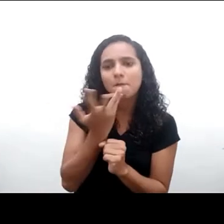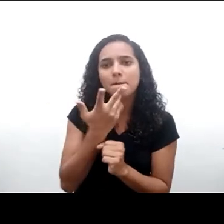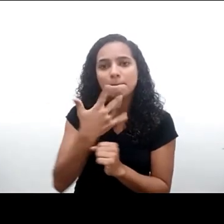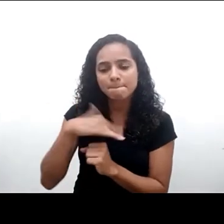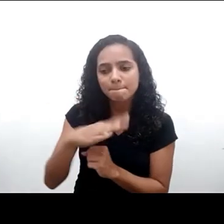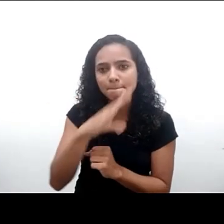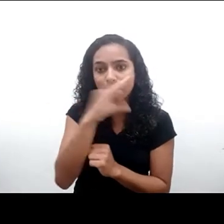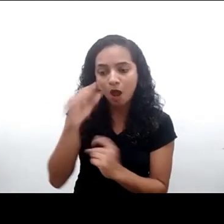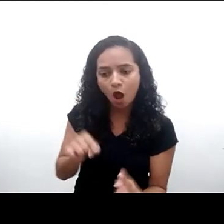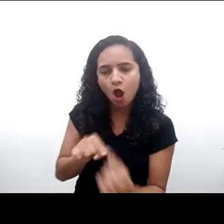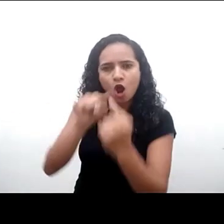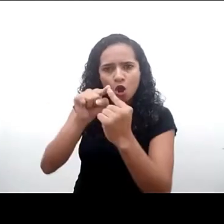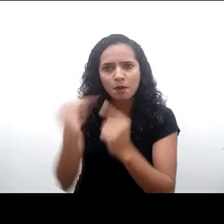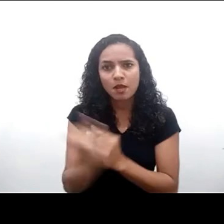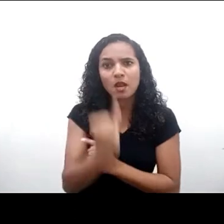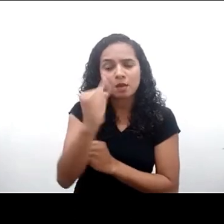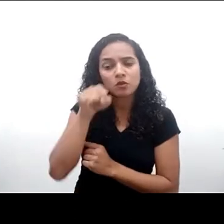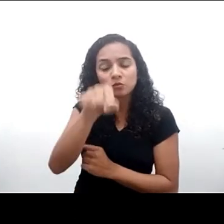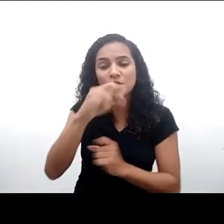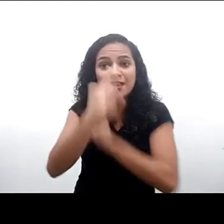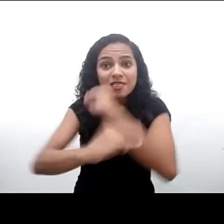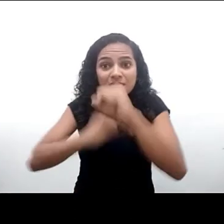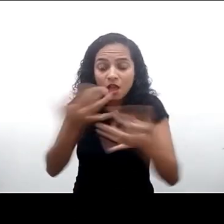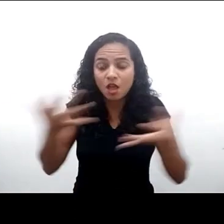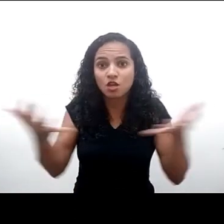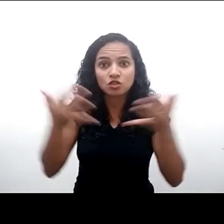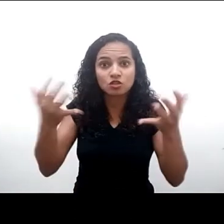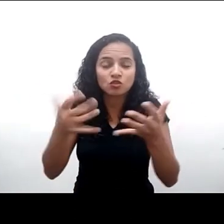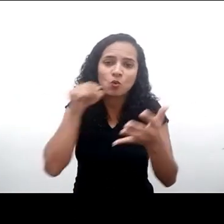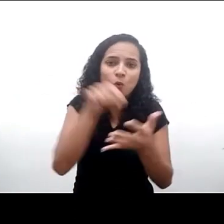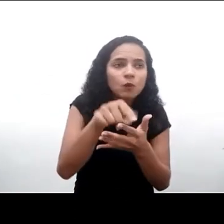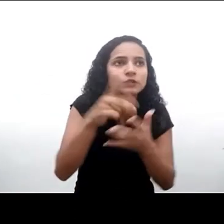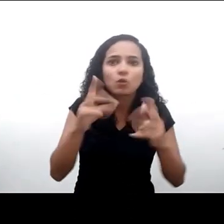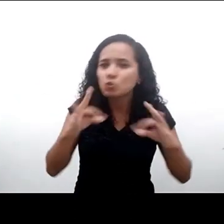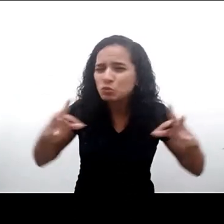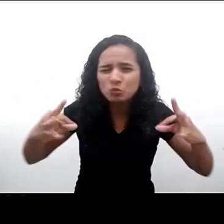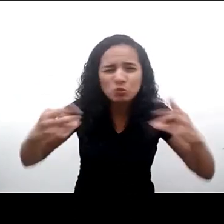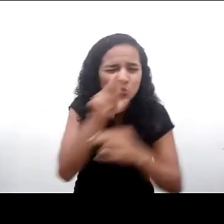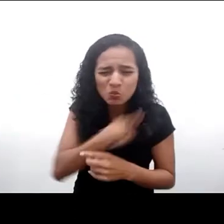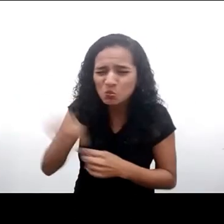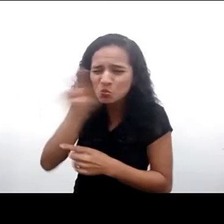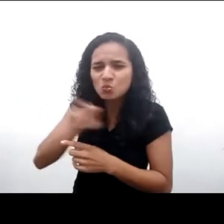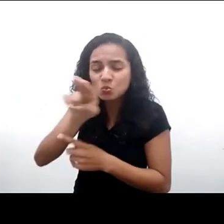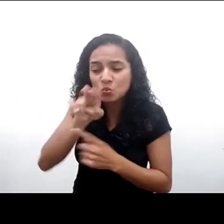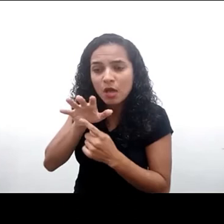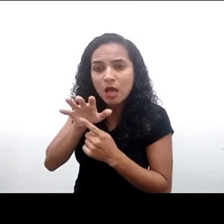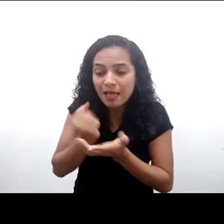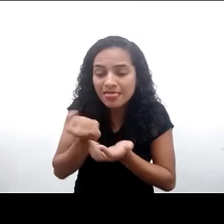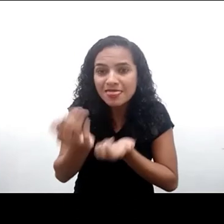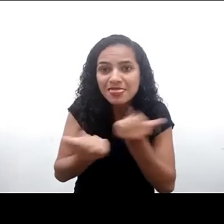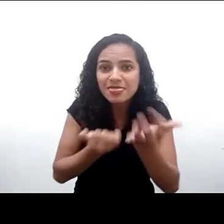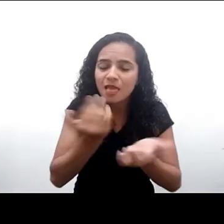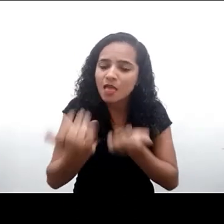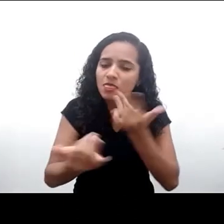essencial, principalmente porque a internet é hoje dominada por interesses comerciais que têm contribuído para ampliar a já enorme assimetria de poder